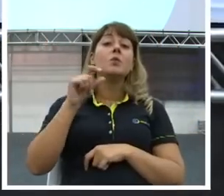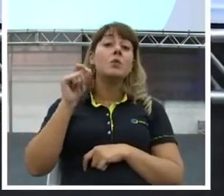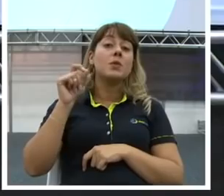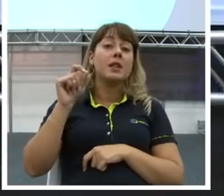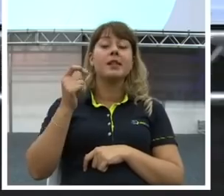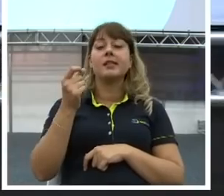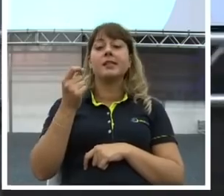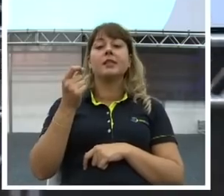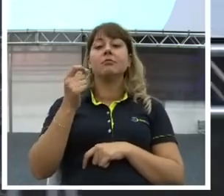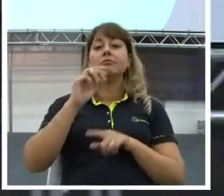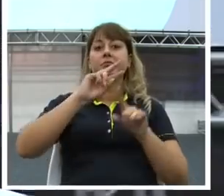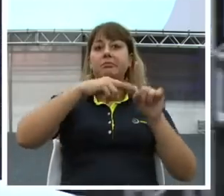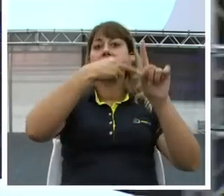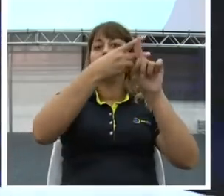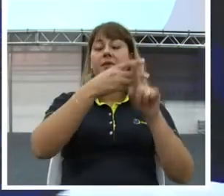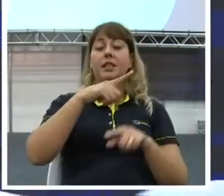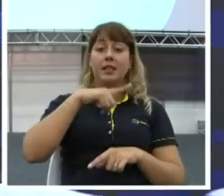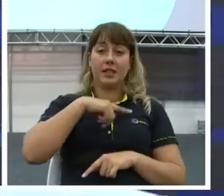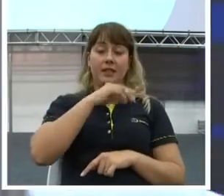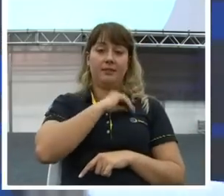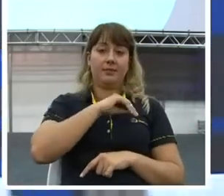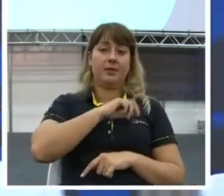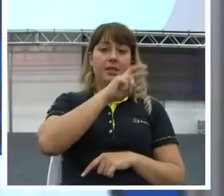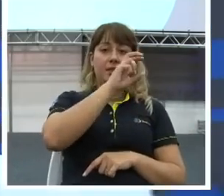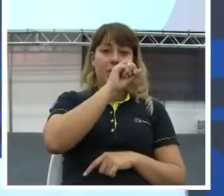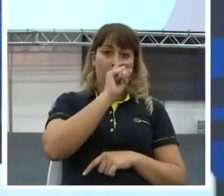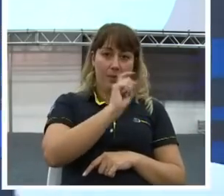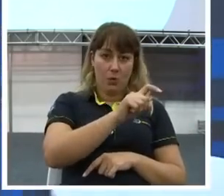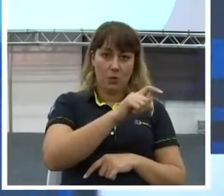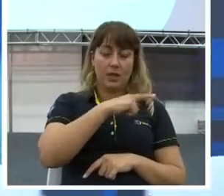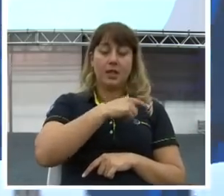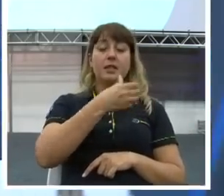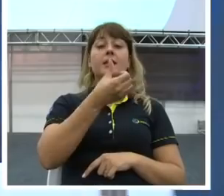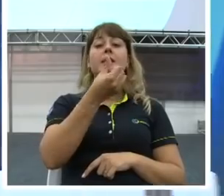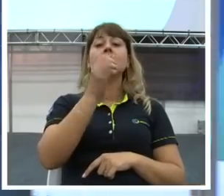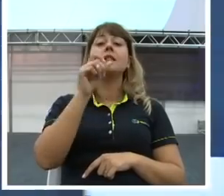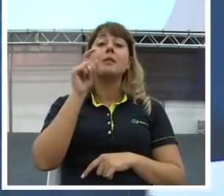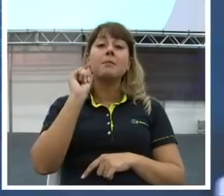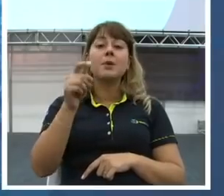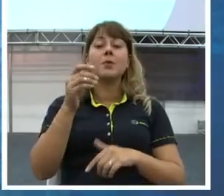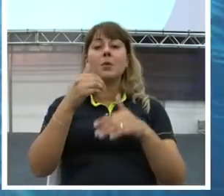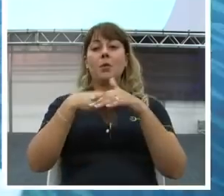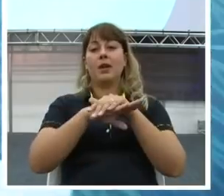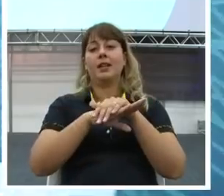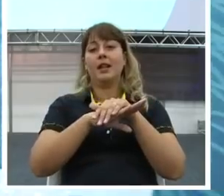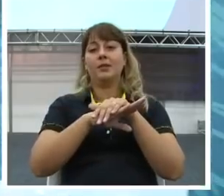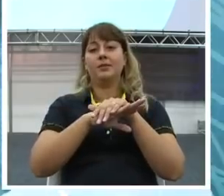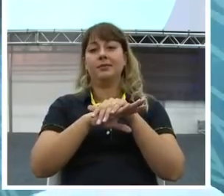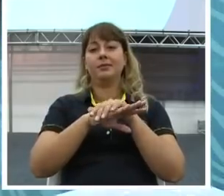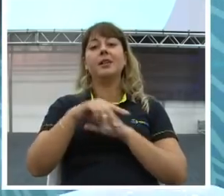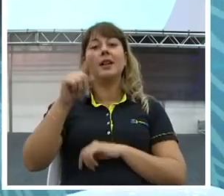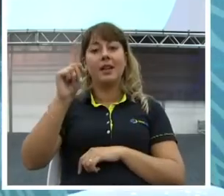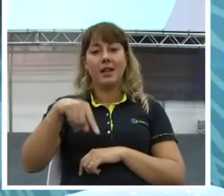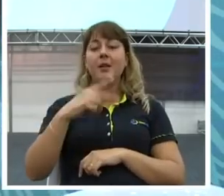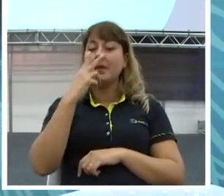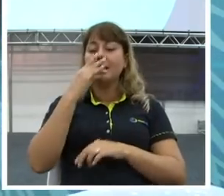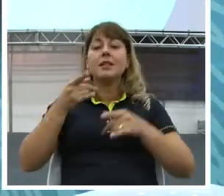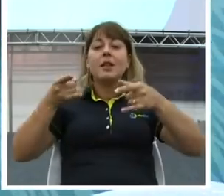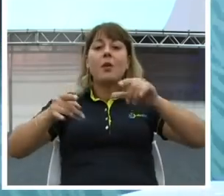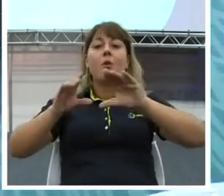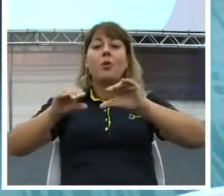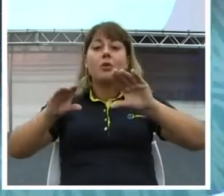guardado. Se você ganha cinco mil, você tem sessenta mil guardado. Isso vai fazer você ter uma paz